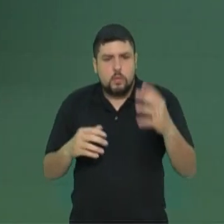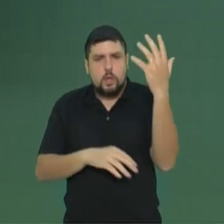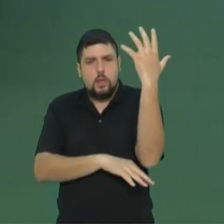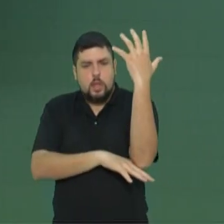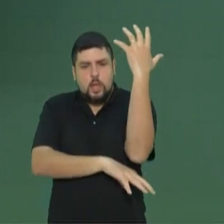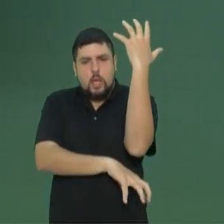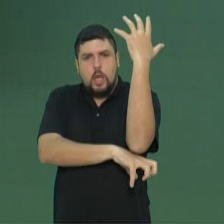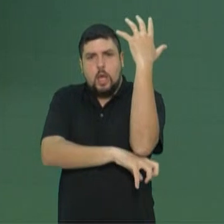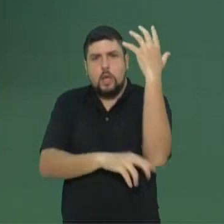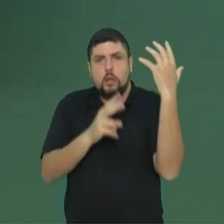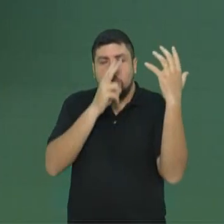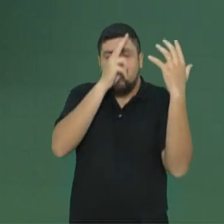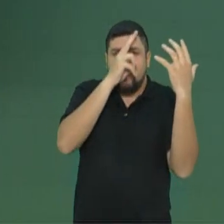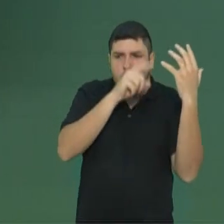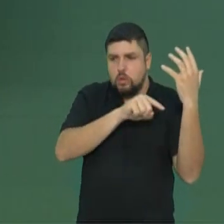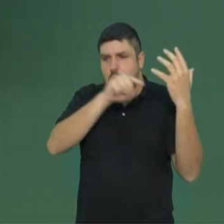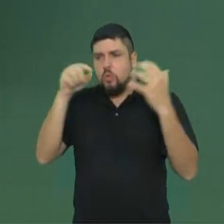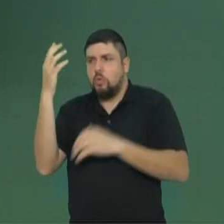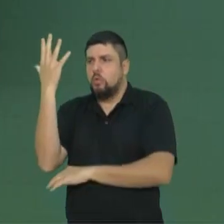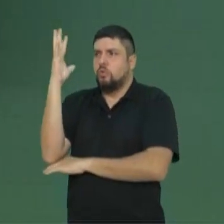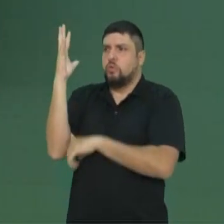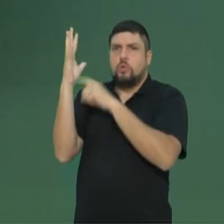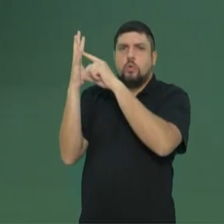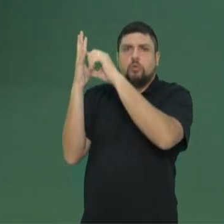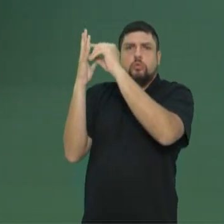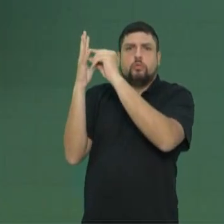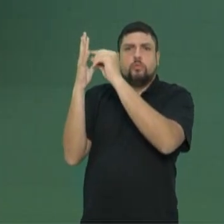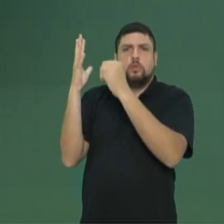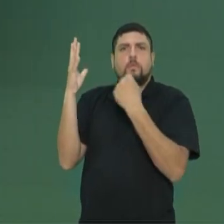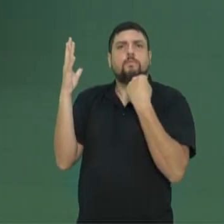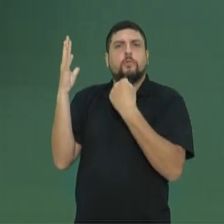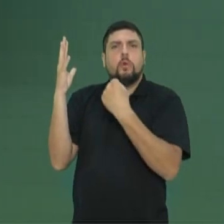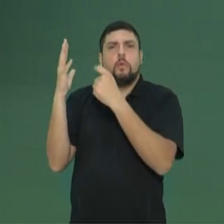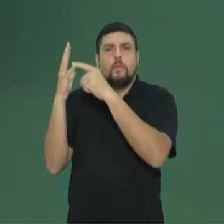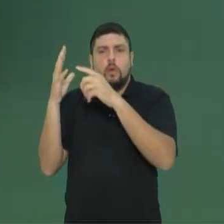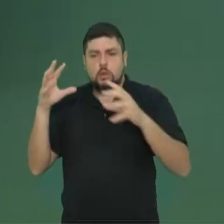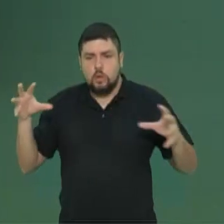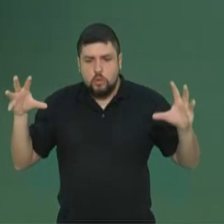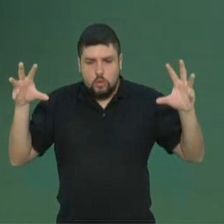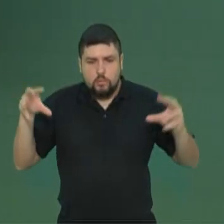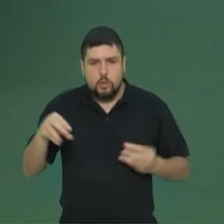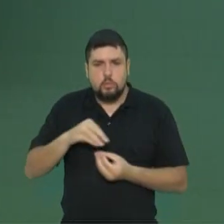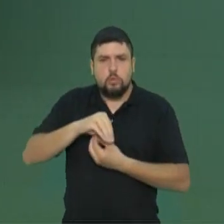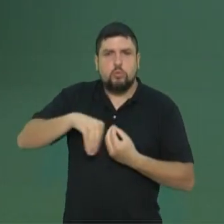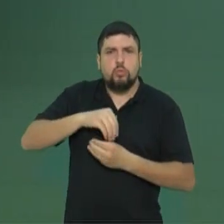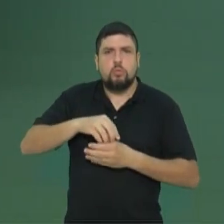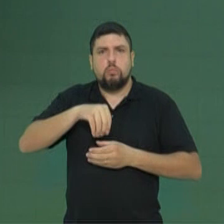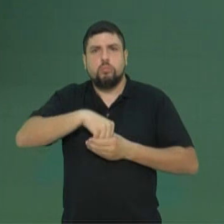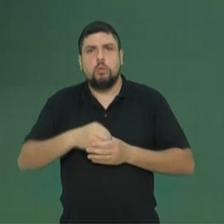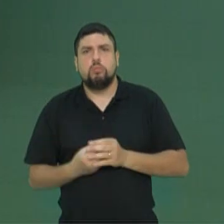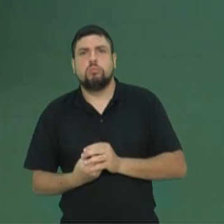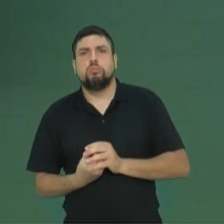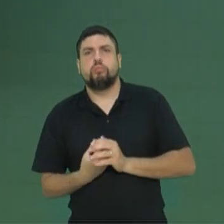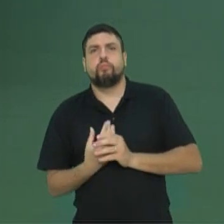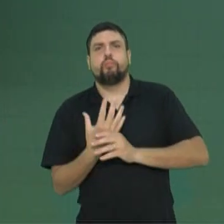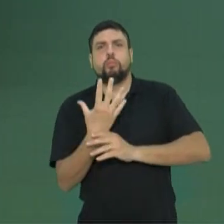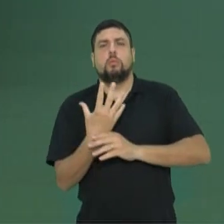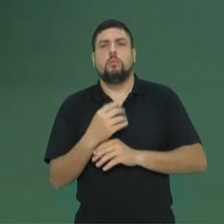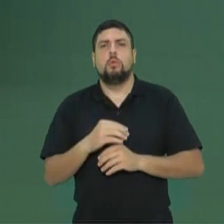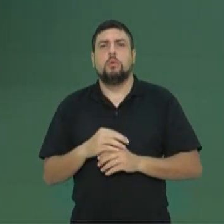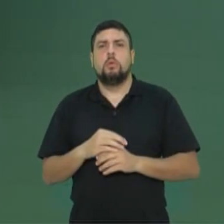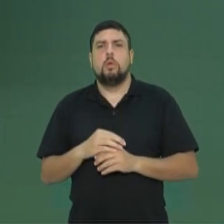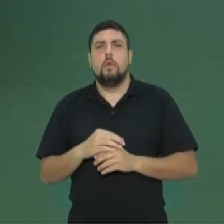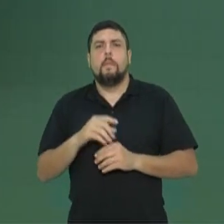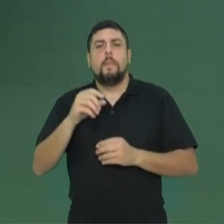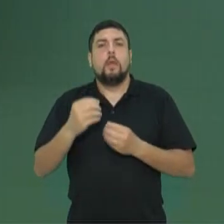raiz forte, pego a planta, a parte aérea produtiva e junto. Também junto a parte aérea adulta, com a raiz jovem. O eu